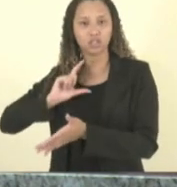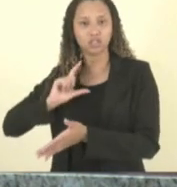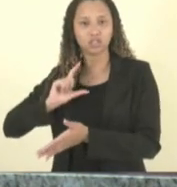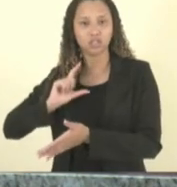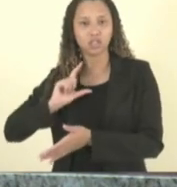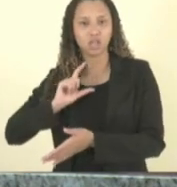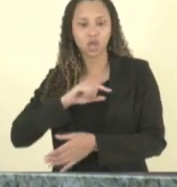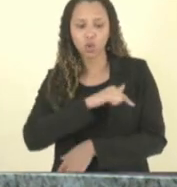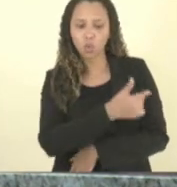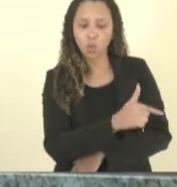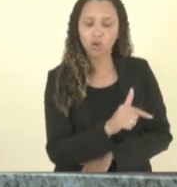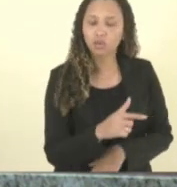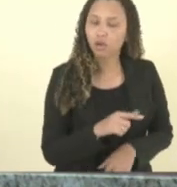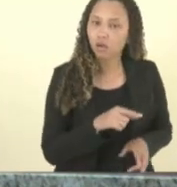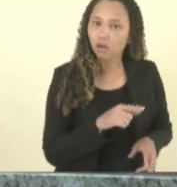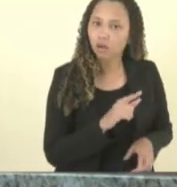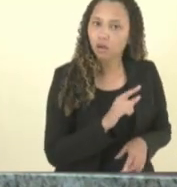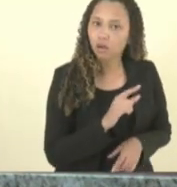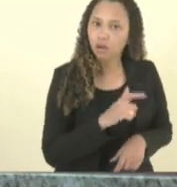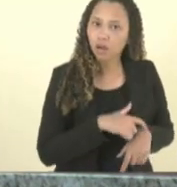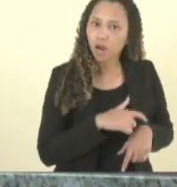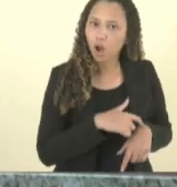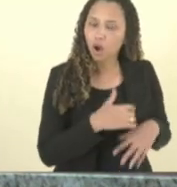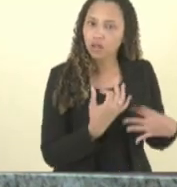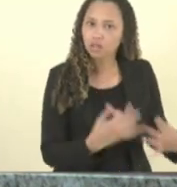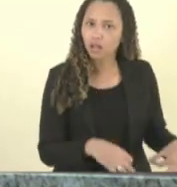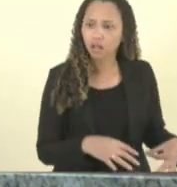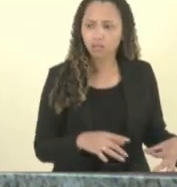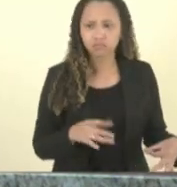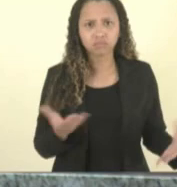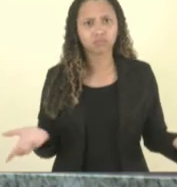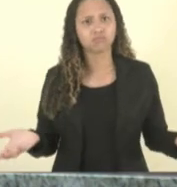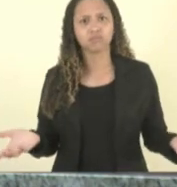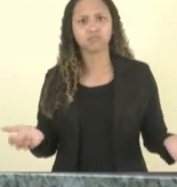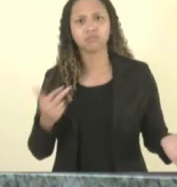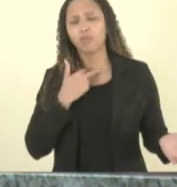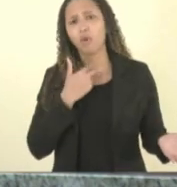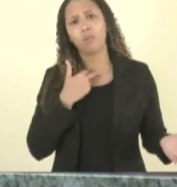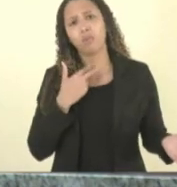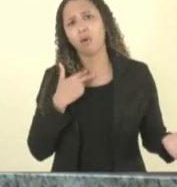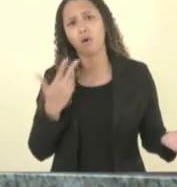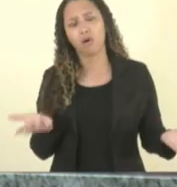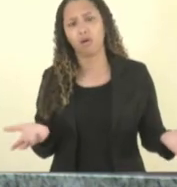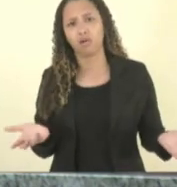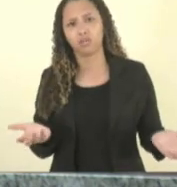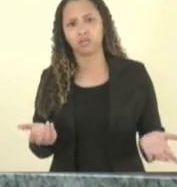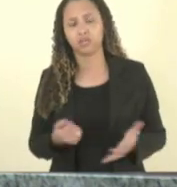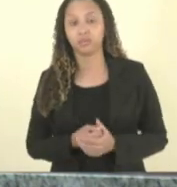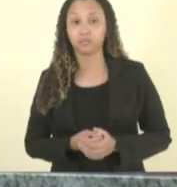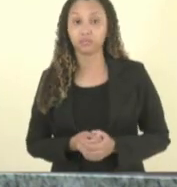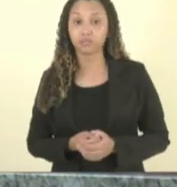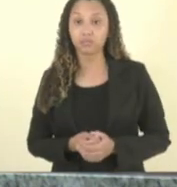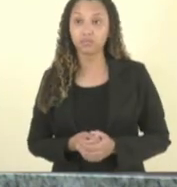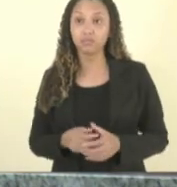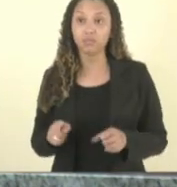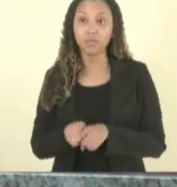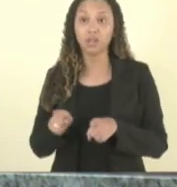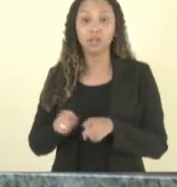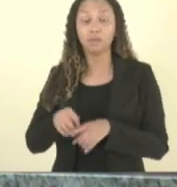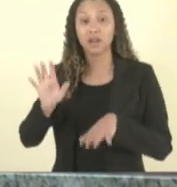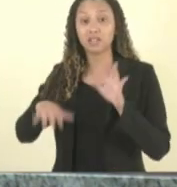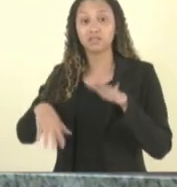mãe porque a mãe olha seu filho está em crise vem aqui e aí o menino fica lá